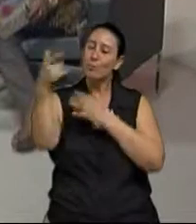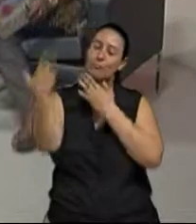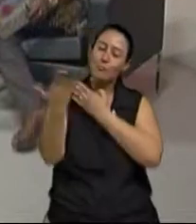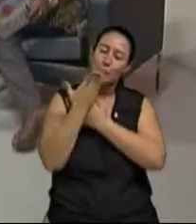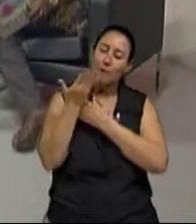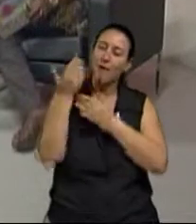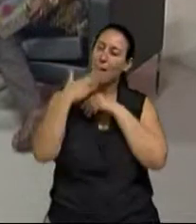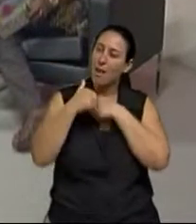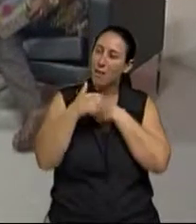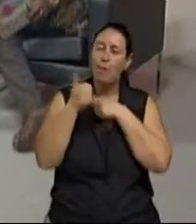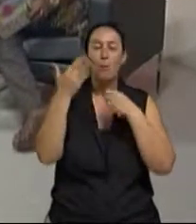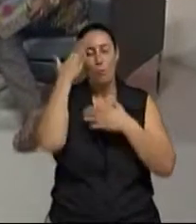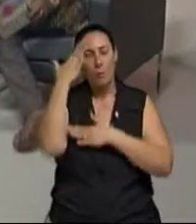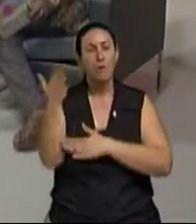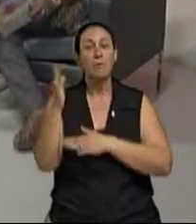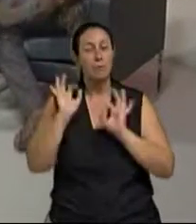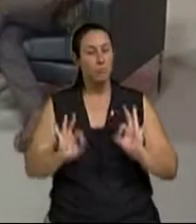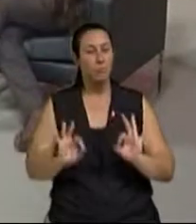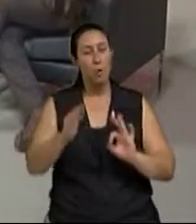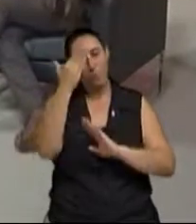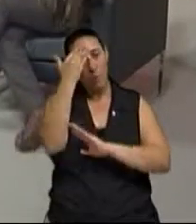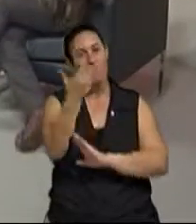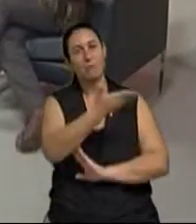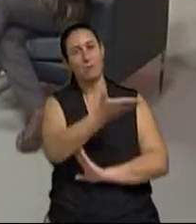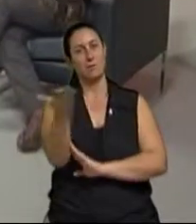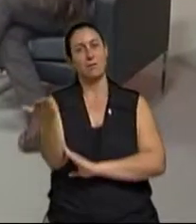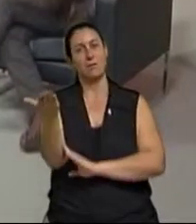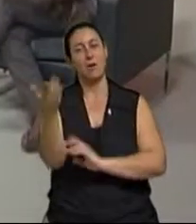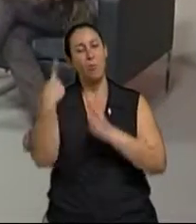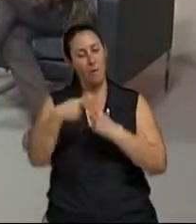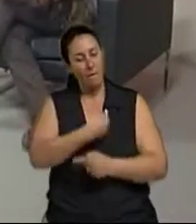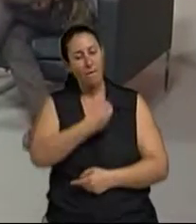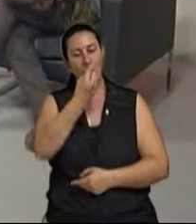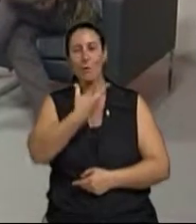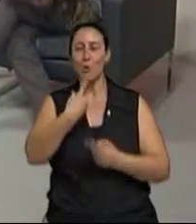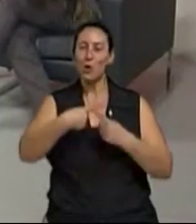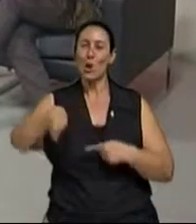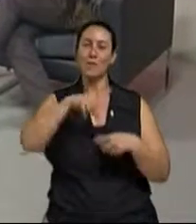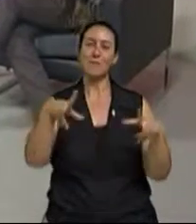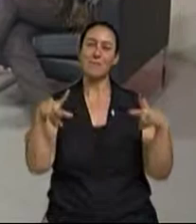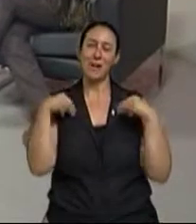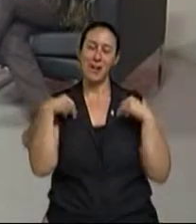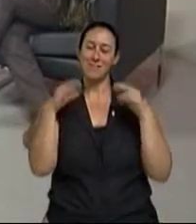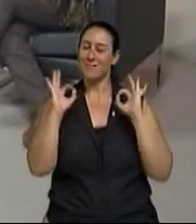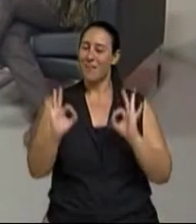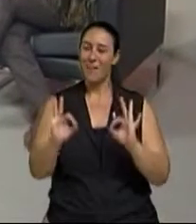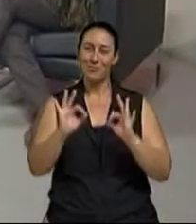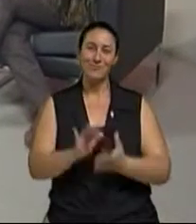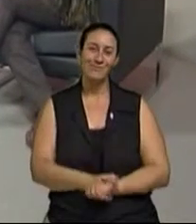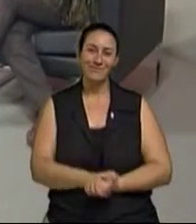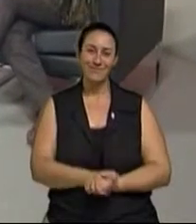programa. Eu que agradeço. Obrigada mesmo. Obrigada a vocês. E viva bem, porque a gente merece, né? Com certeza.